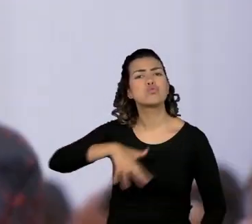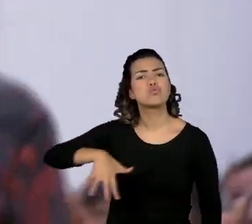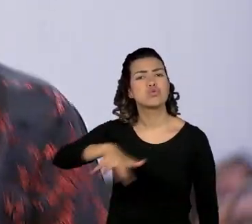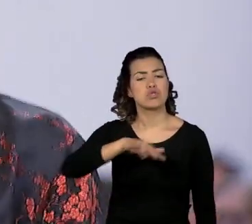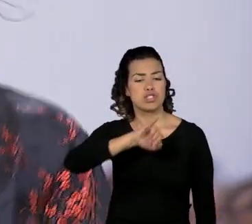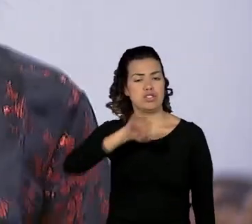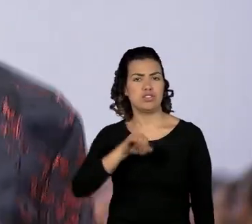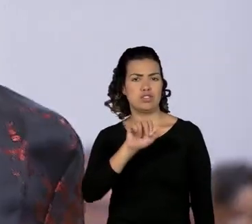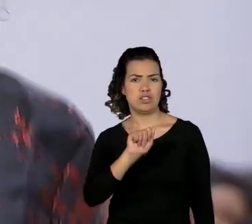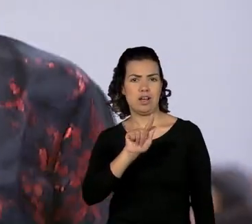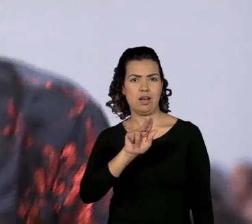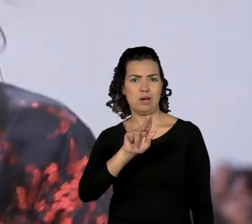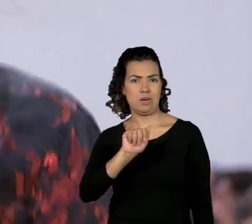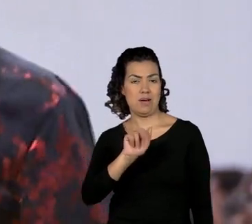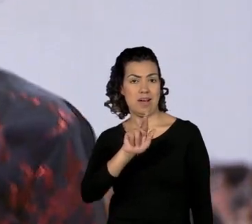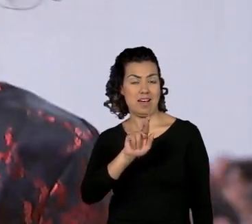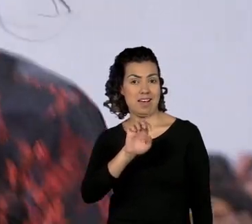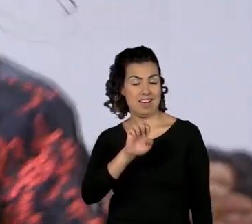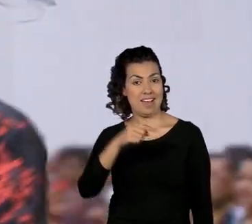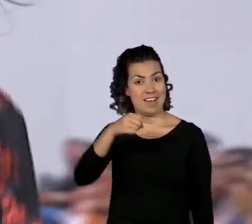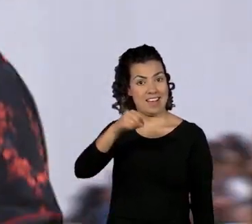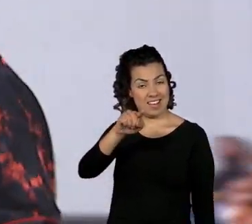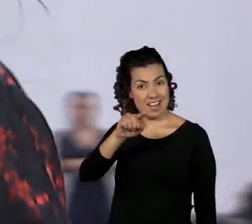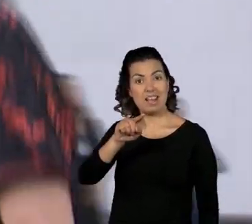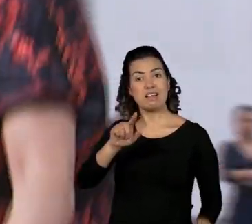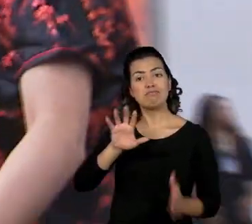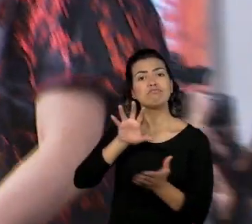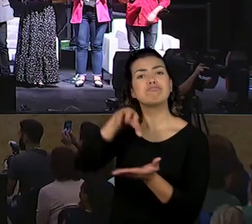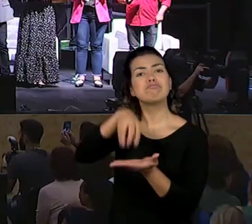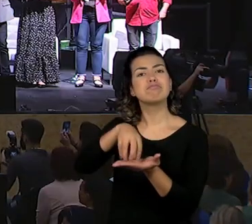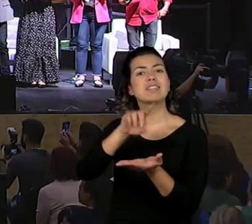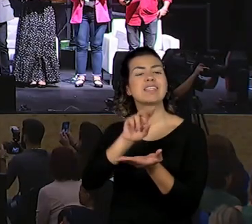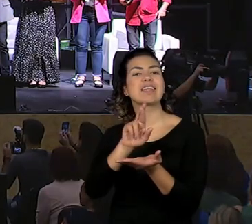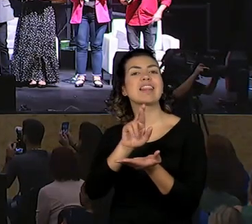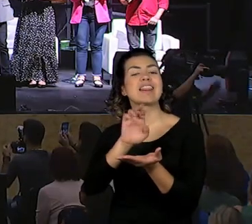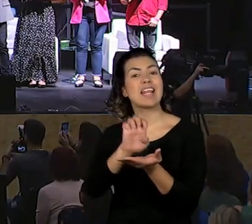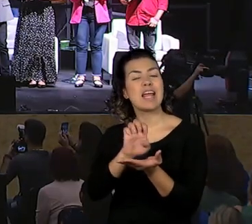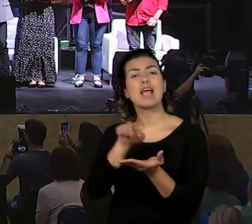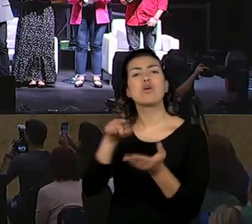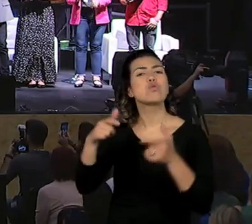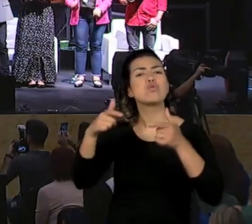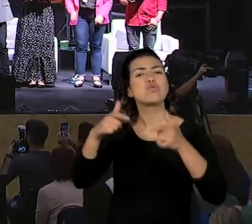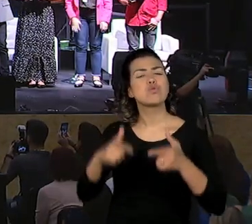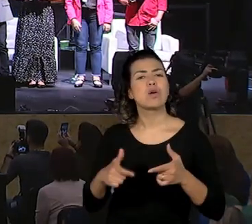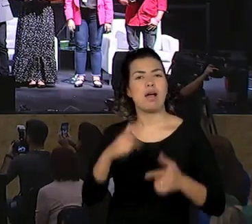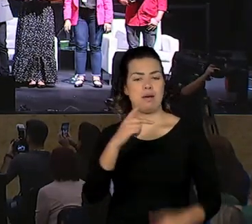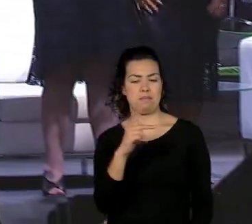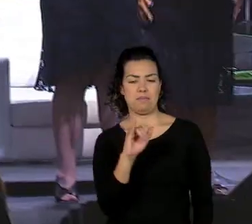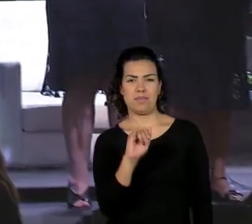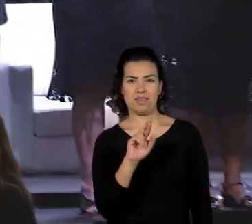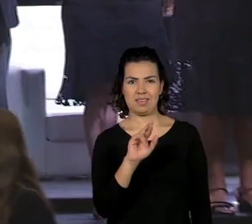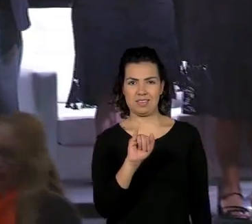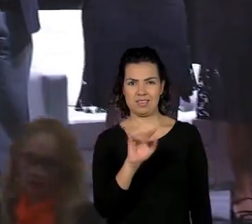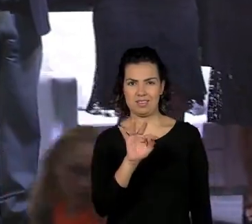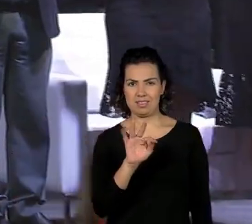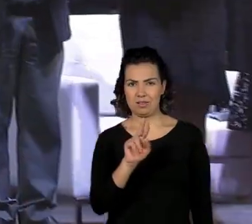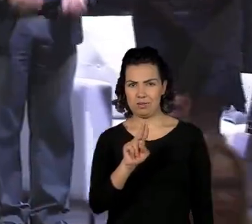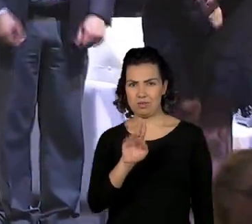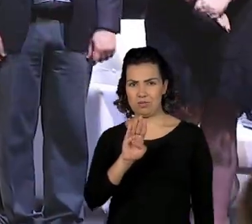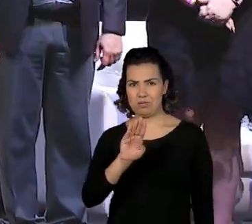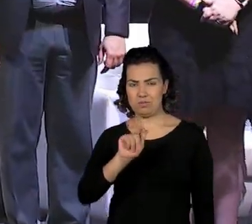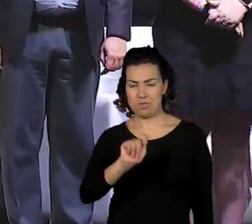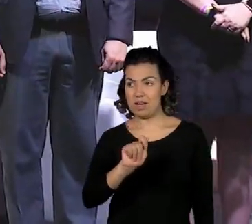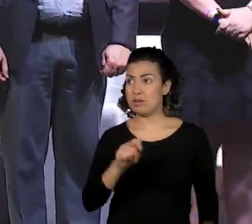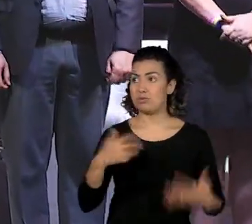Pirituba Jaguaré. Jaraguá, perdão. Está aí a Vanessa indo para o palco, ela que propõe um projeto